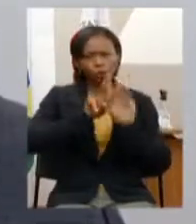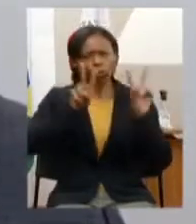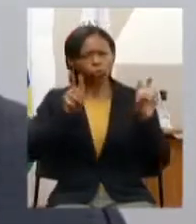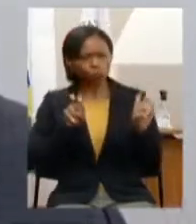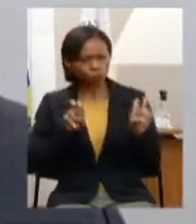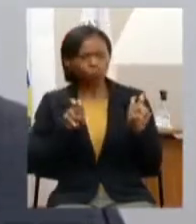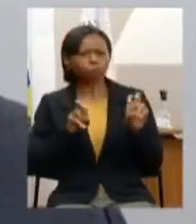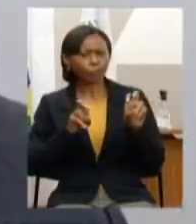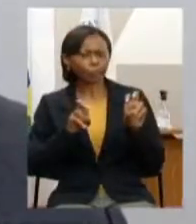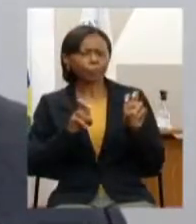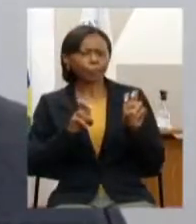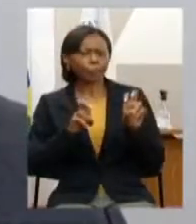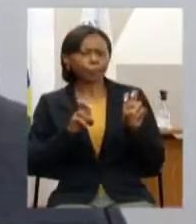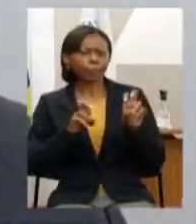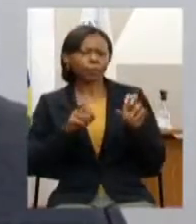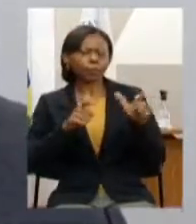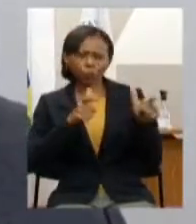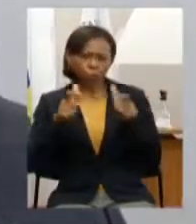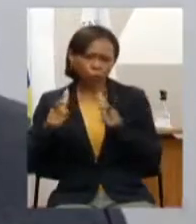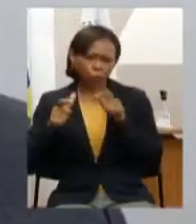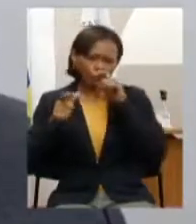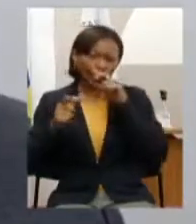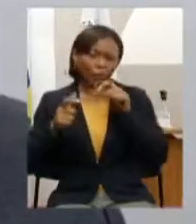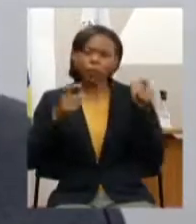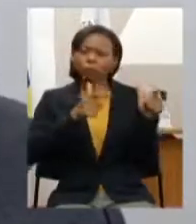eu estou chamando as estações radiobase